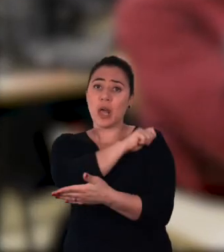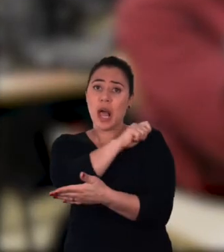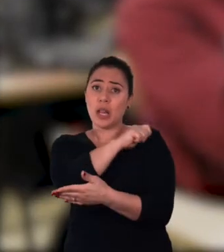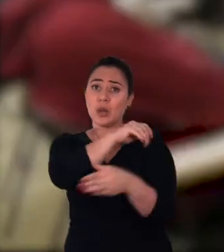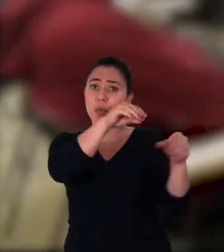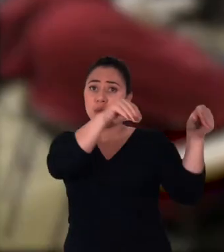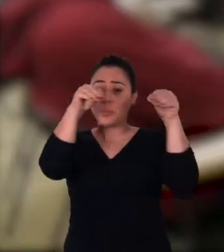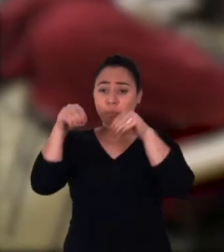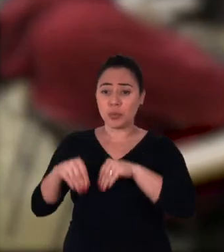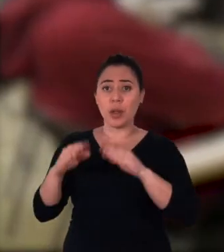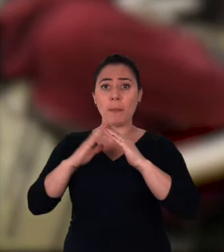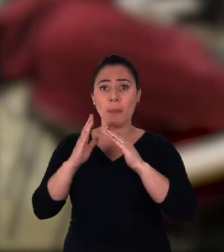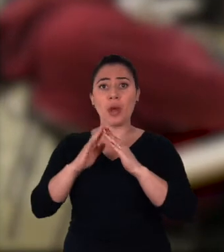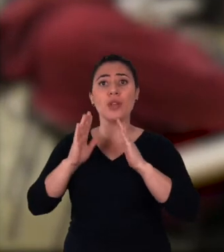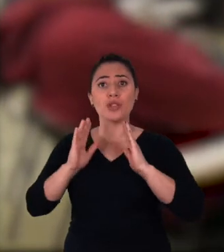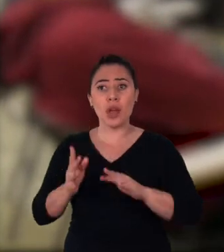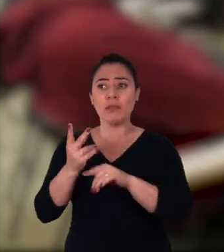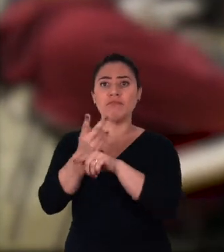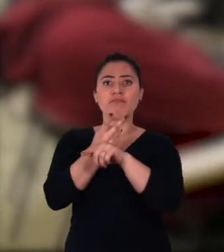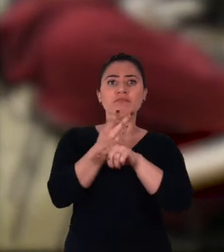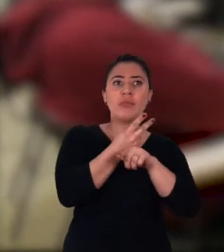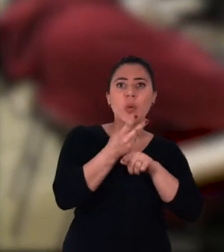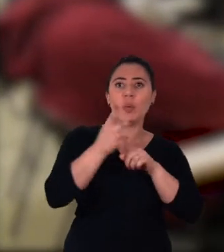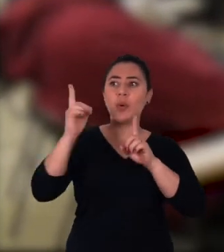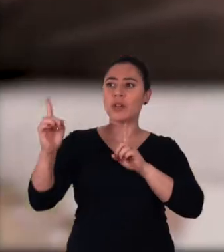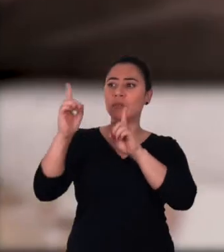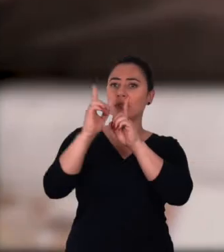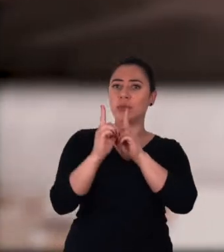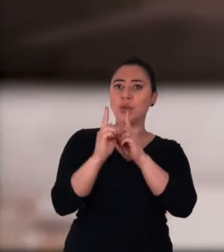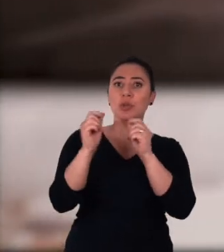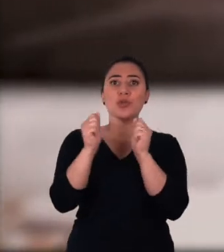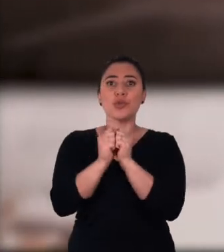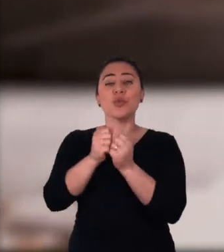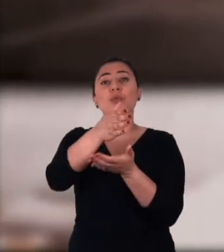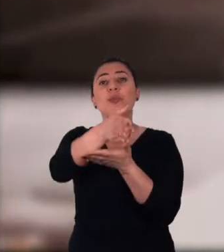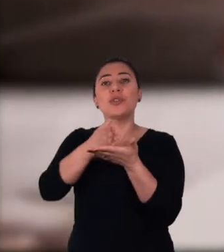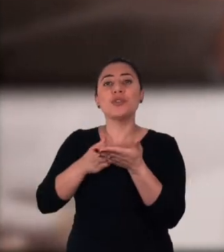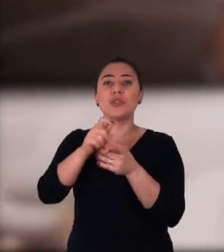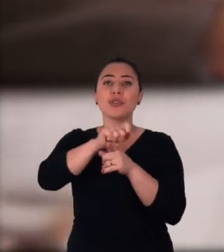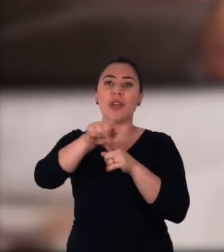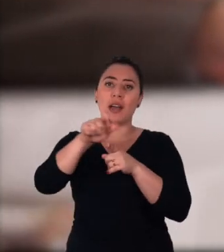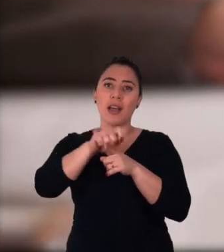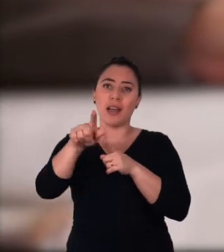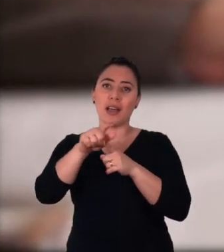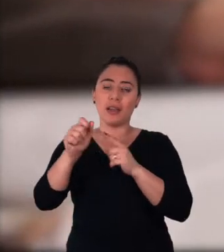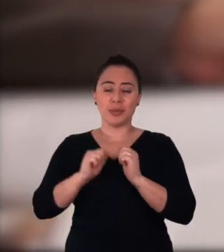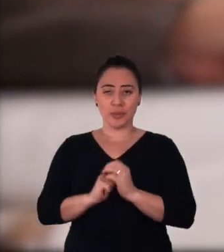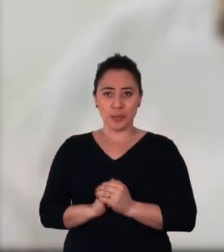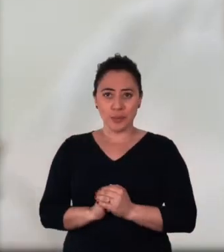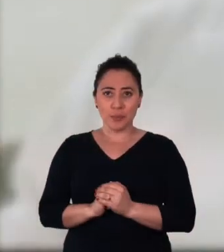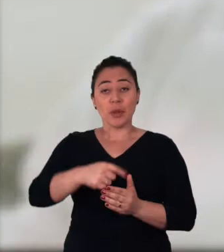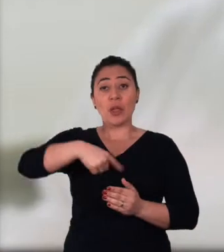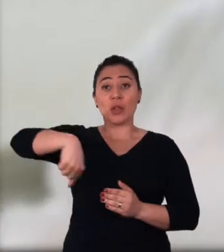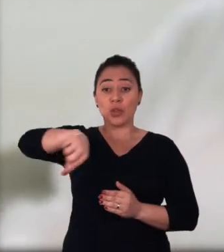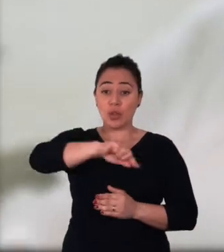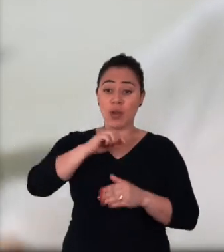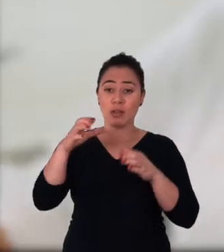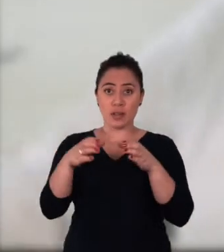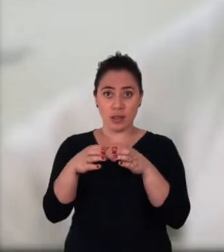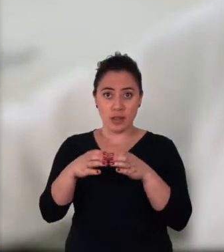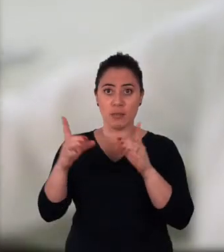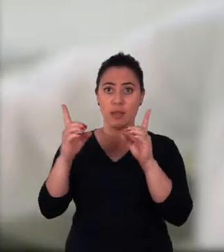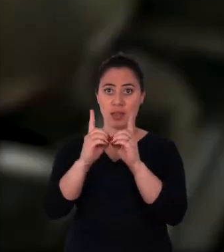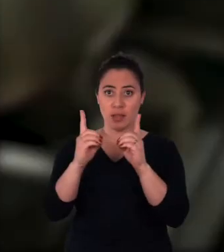residem aqui na cidade, que também buscam por colegas para dividir o aluguel. Nós do atendimento